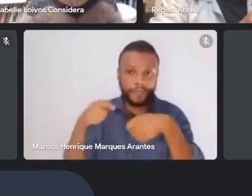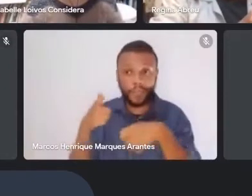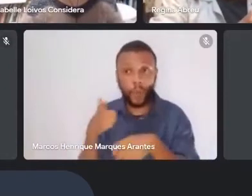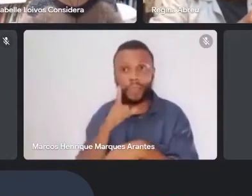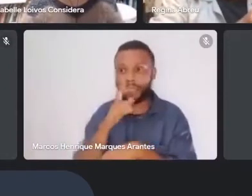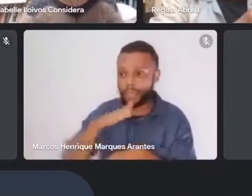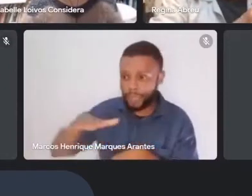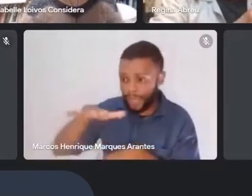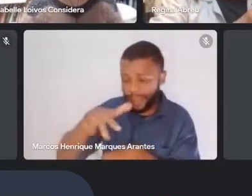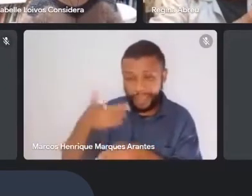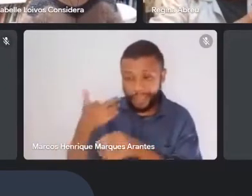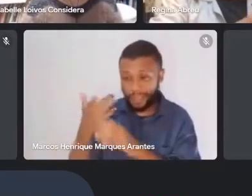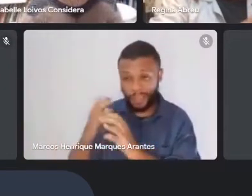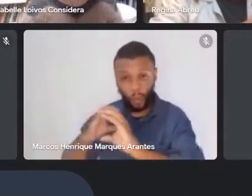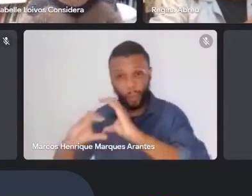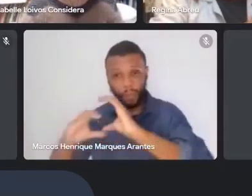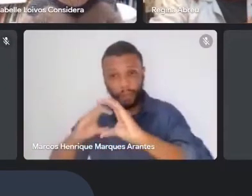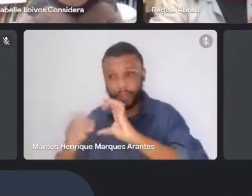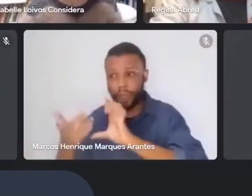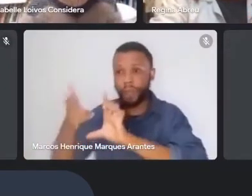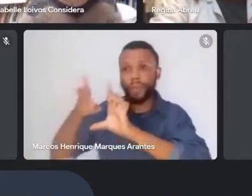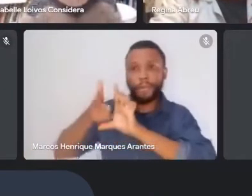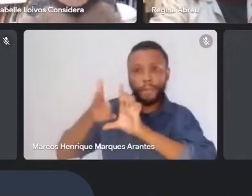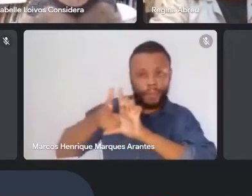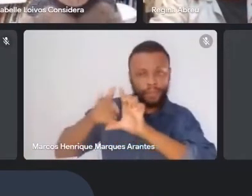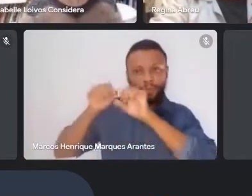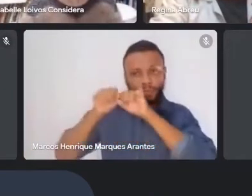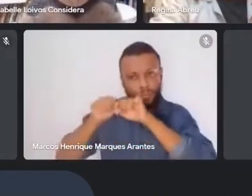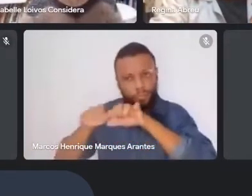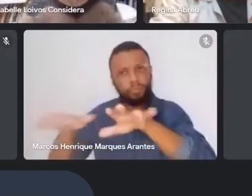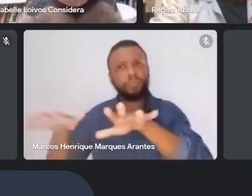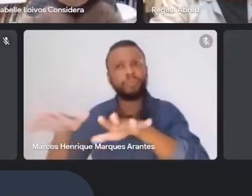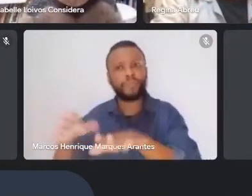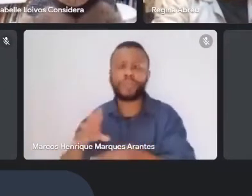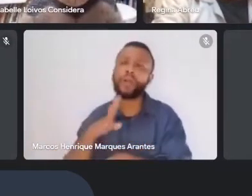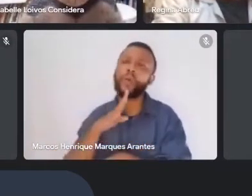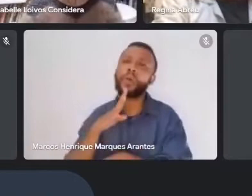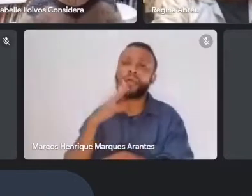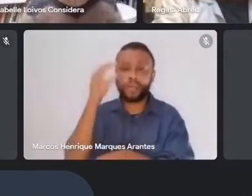que esse tipo de trabalho seja do conhecimento de milhões de pessoas.